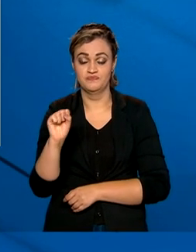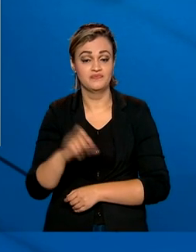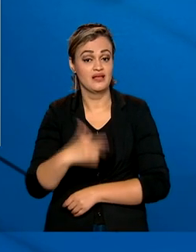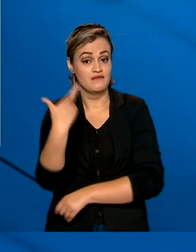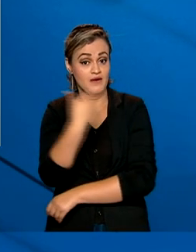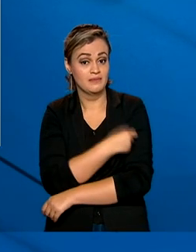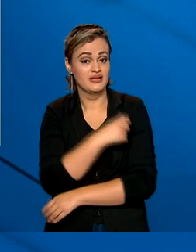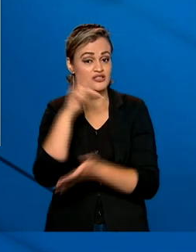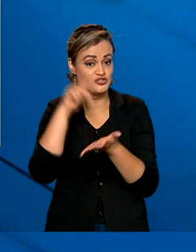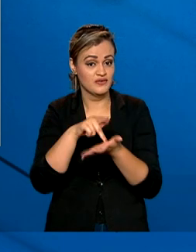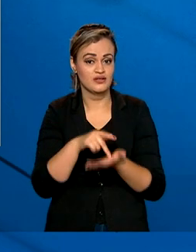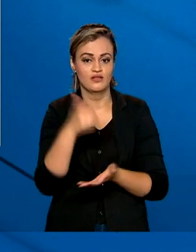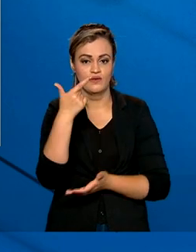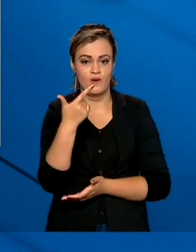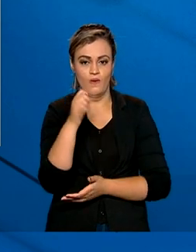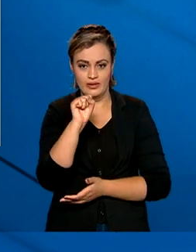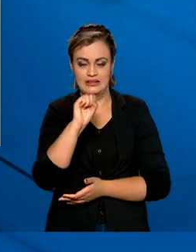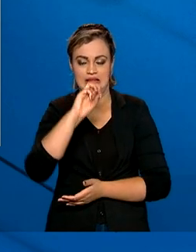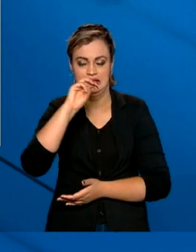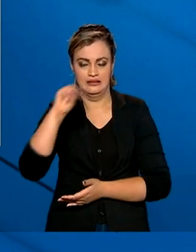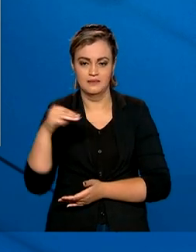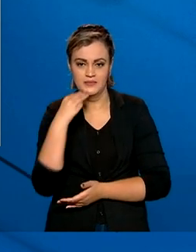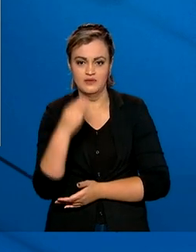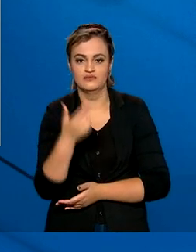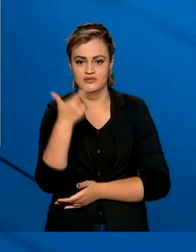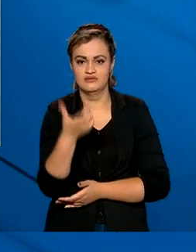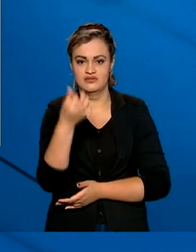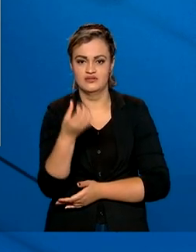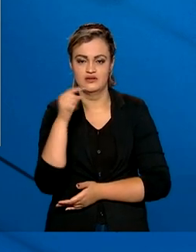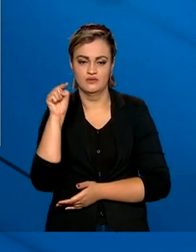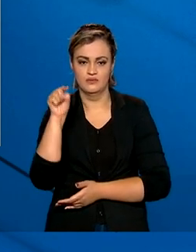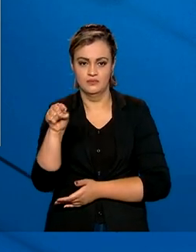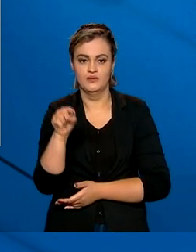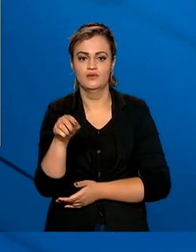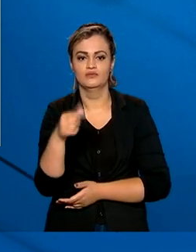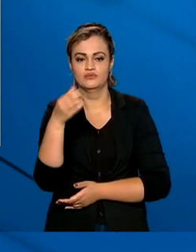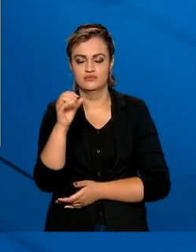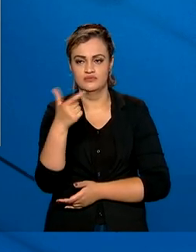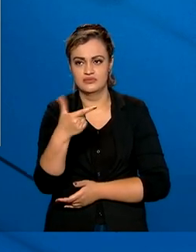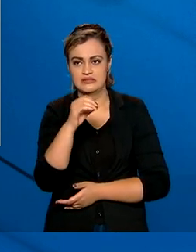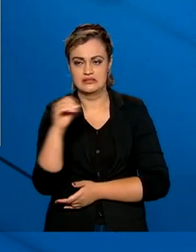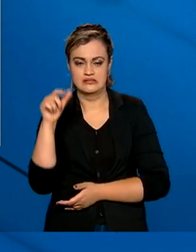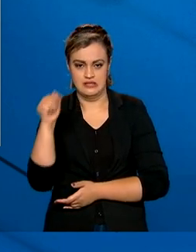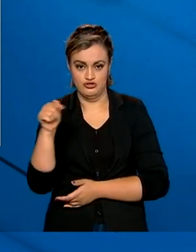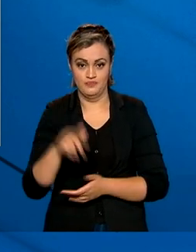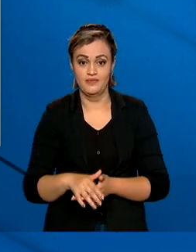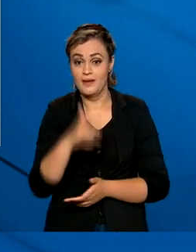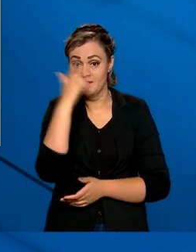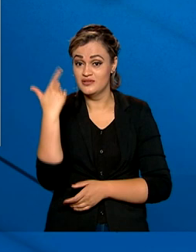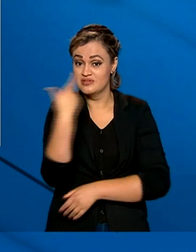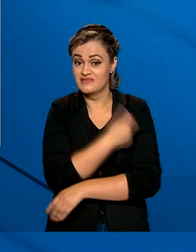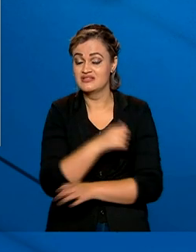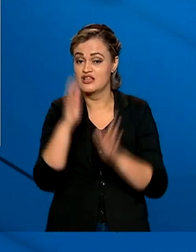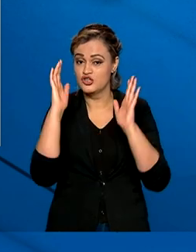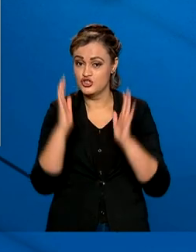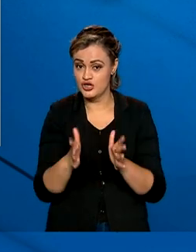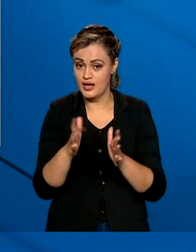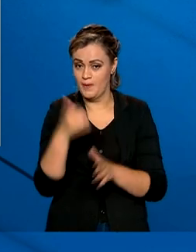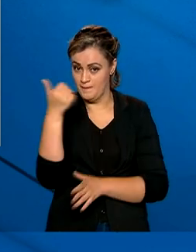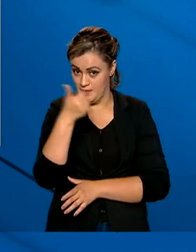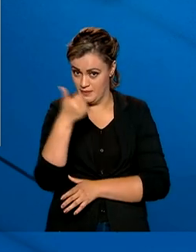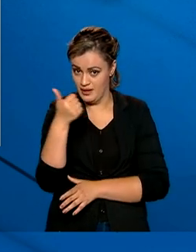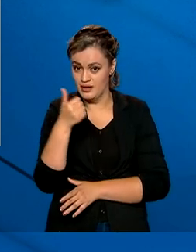aplicadas 80 milhões 268 mil 207 doses. As pessoas vacinadas com a